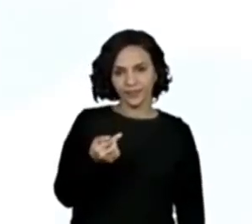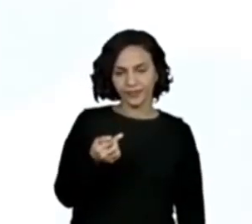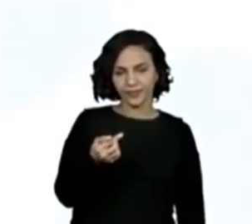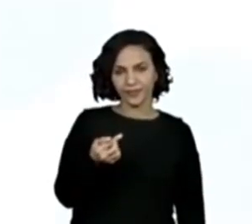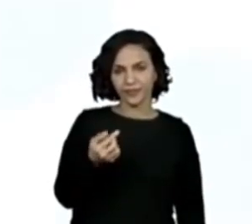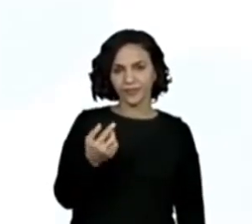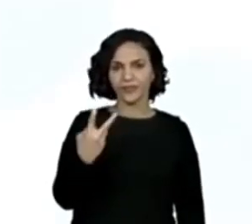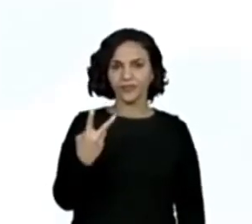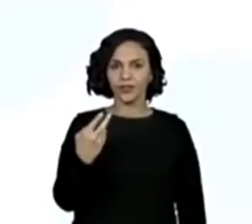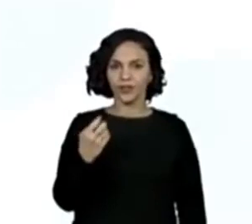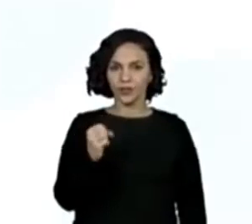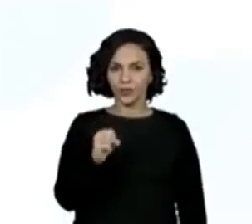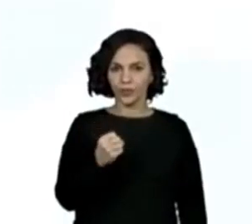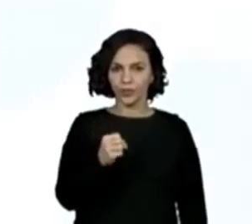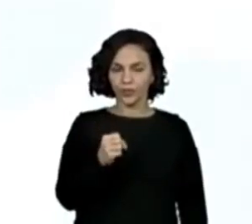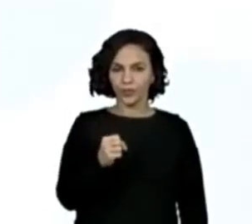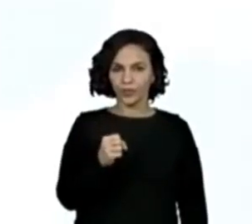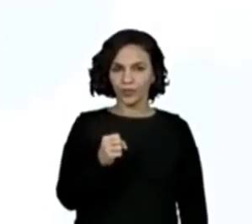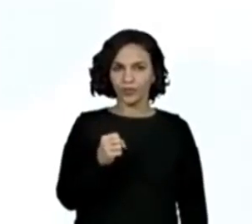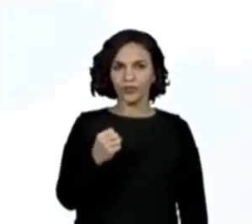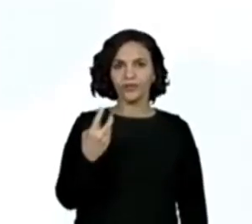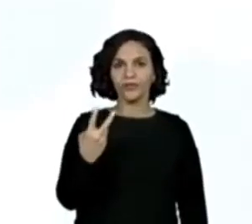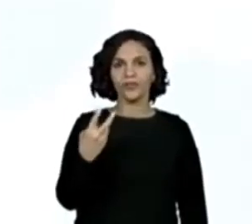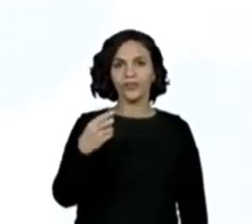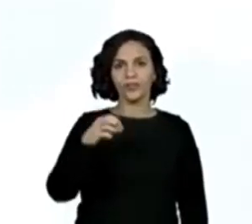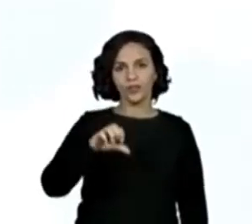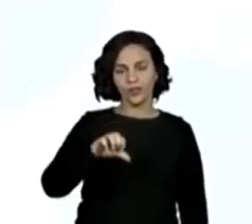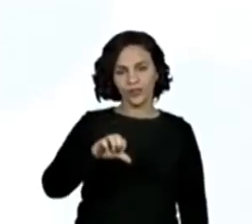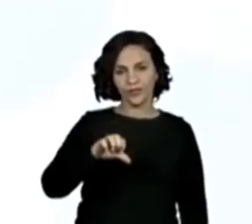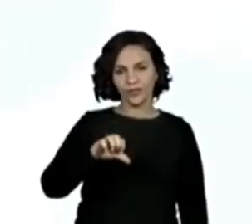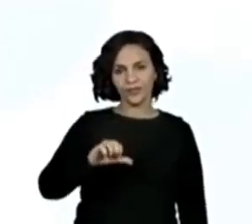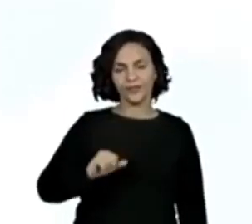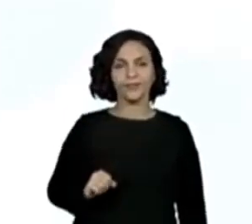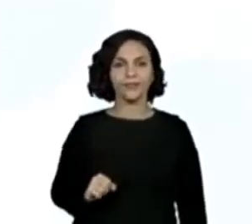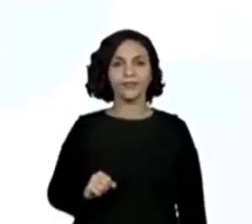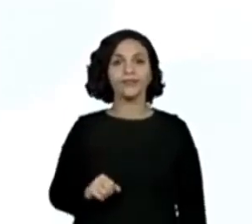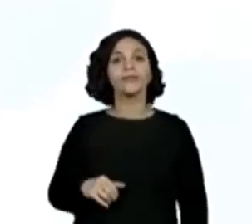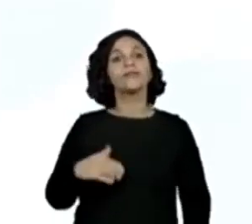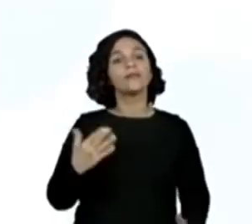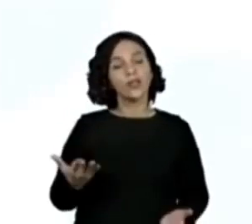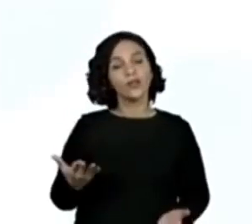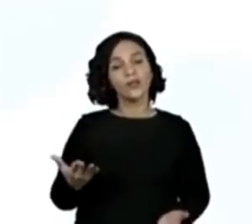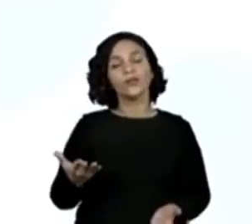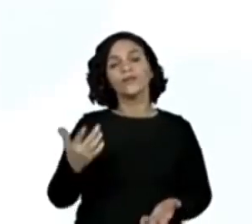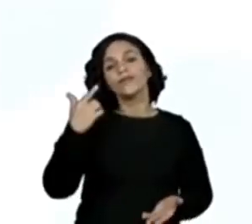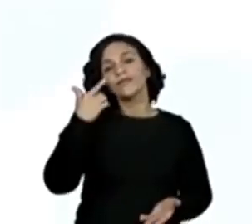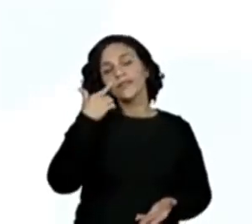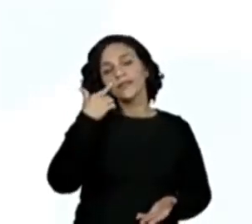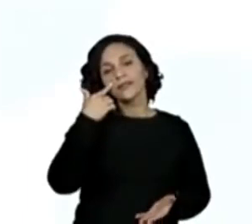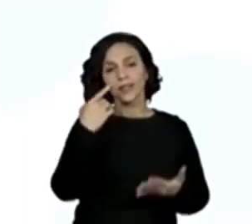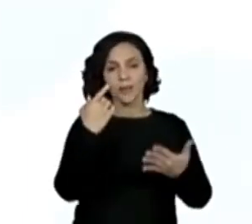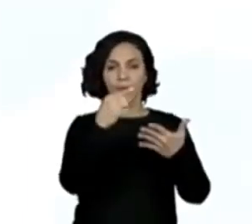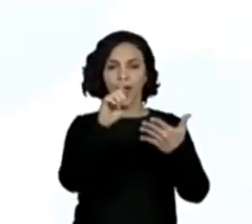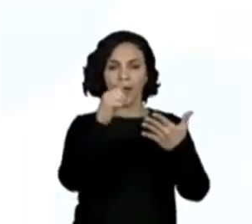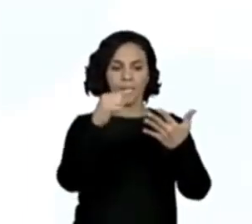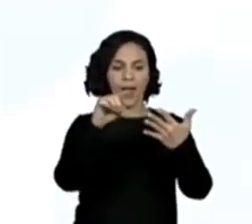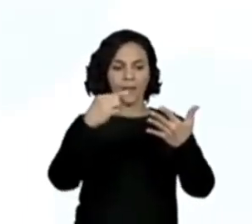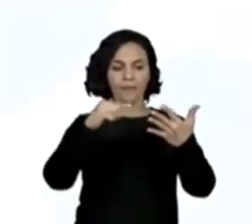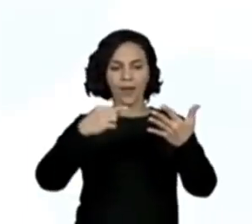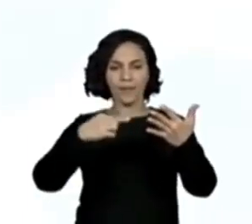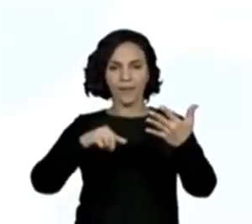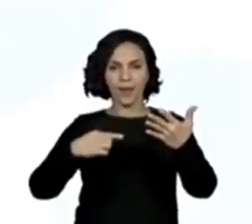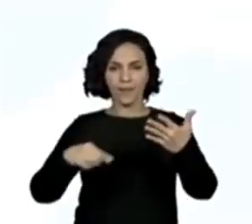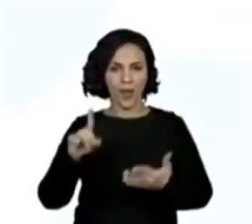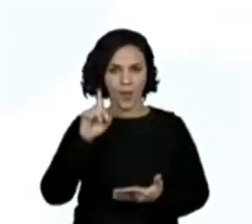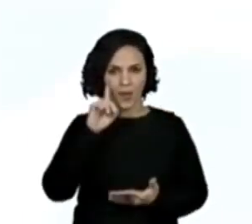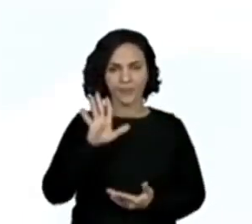sete, vinte e oito, vinte e nove. Daí, a gente conta os números que